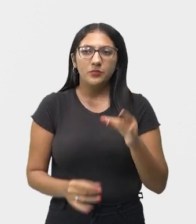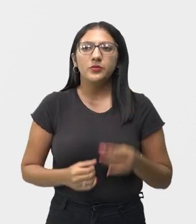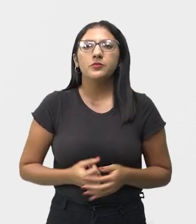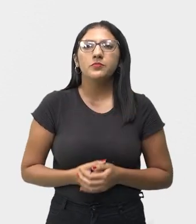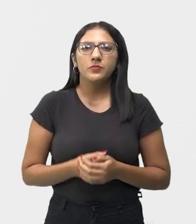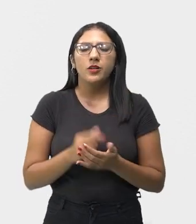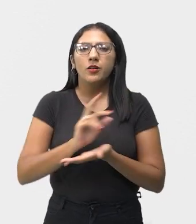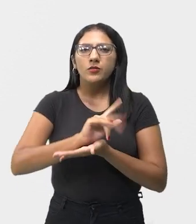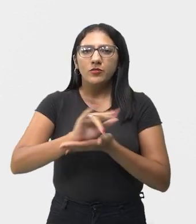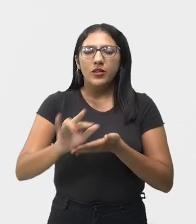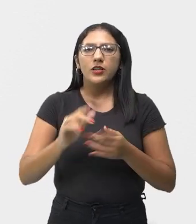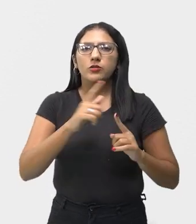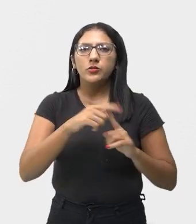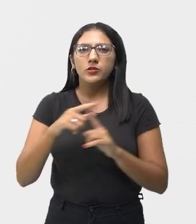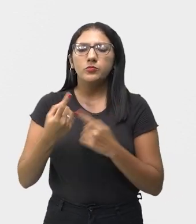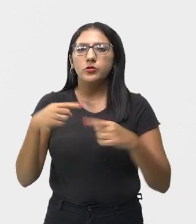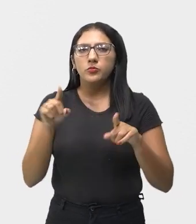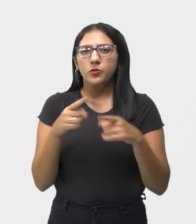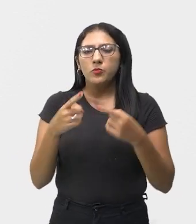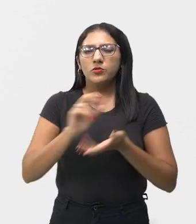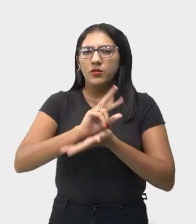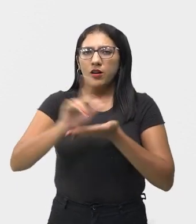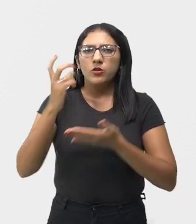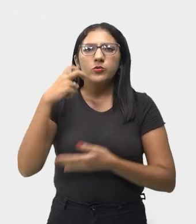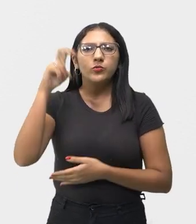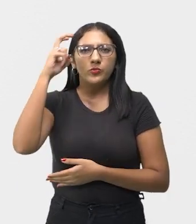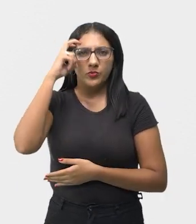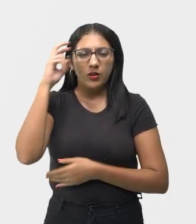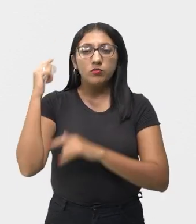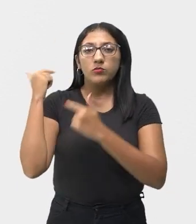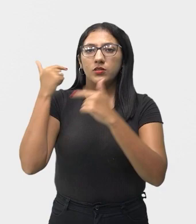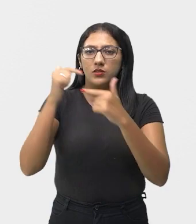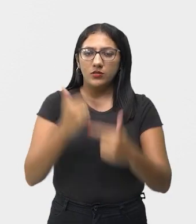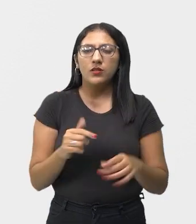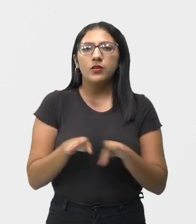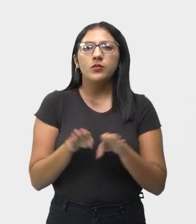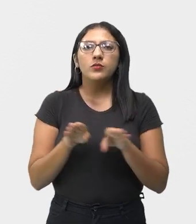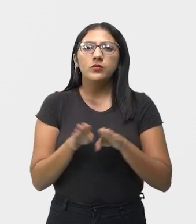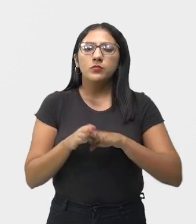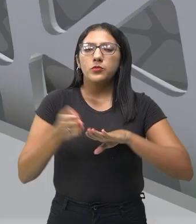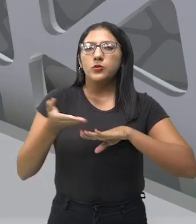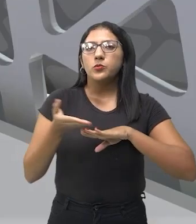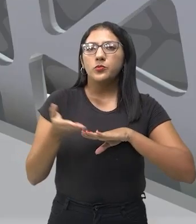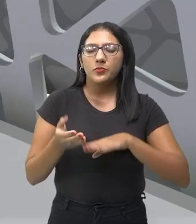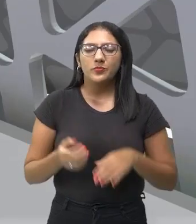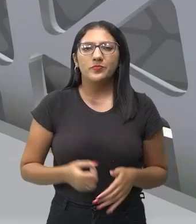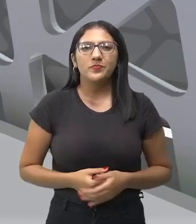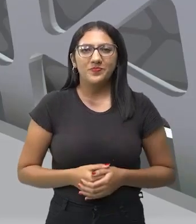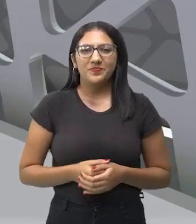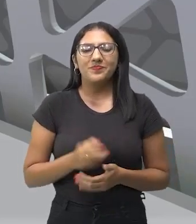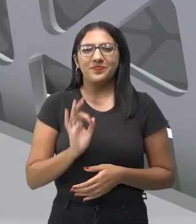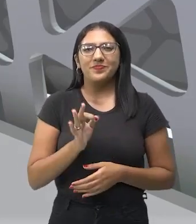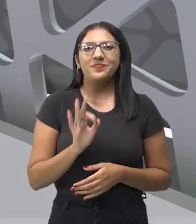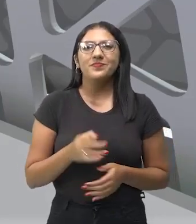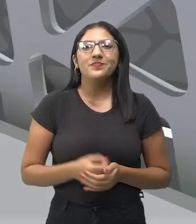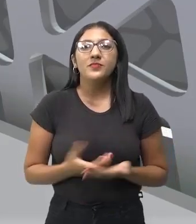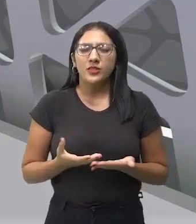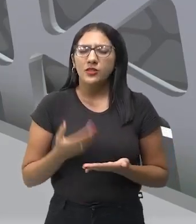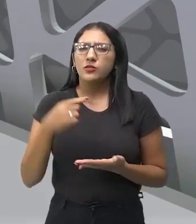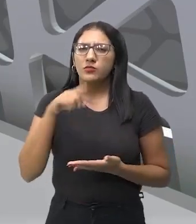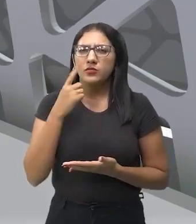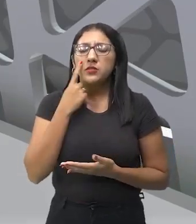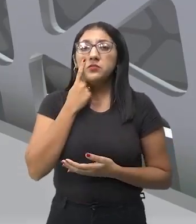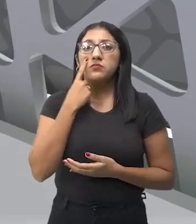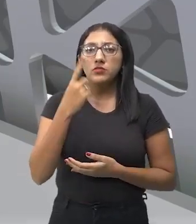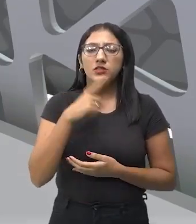Formas e Gêneros Musicais da Diversidade Cultural, Tradicional e Contemporânea. Muito bem, então já